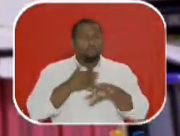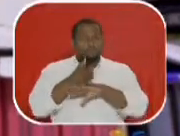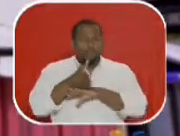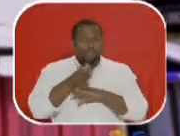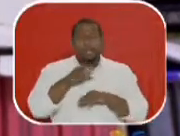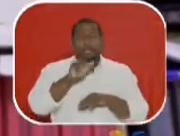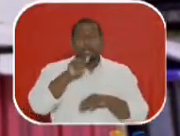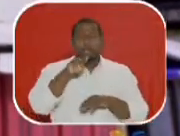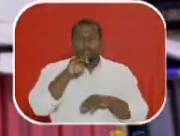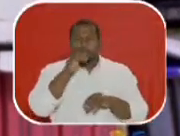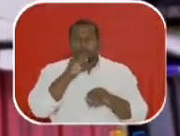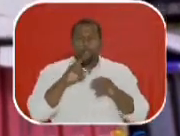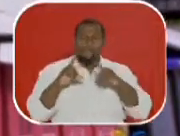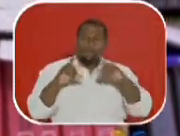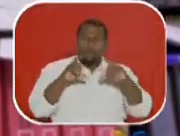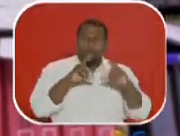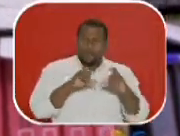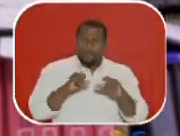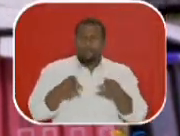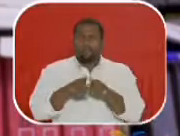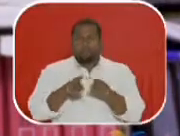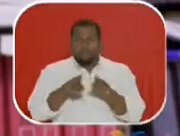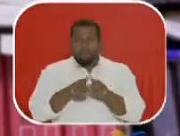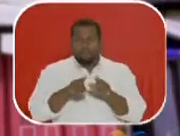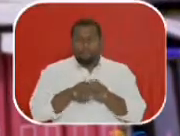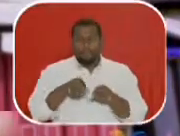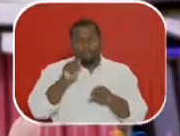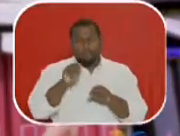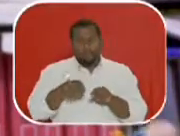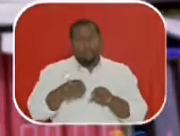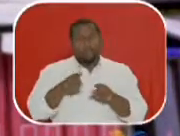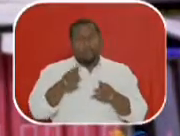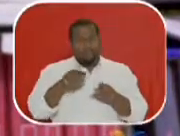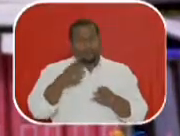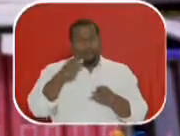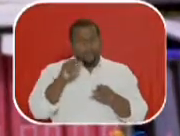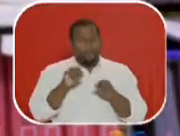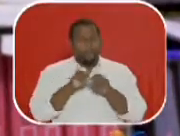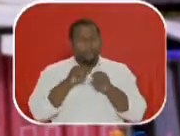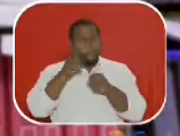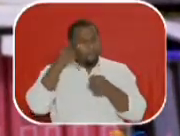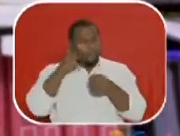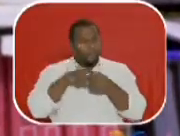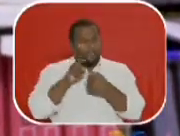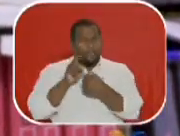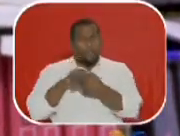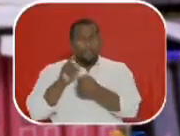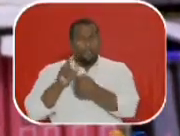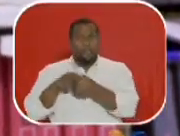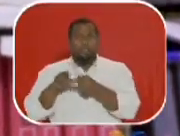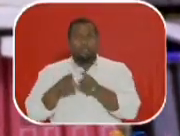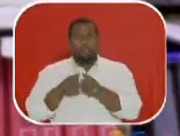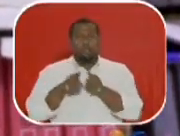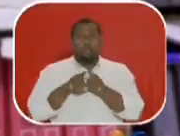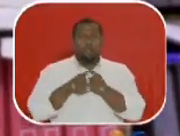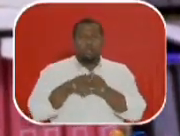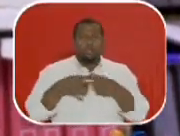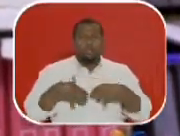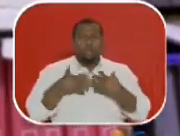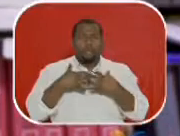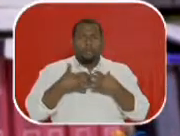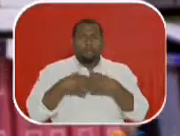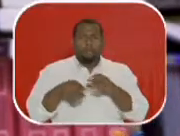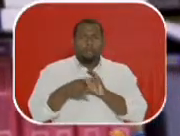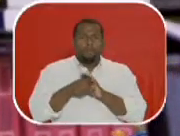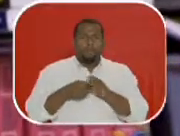fotografia, da arte da fotografia, por exemplo, da arte fotográfica especificamente, também seria outra bobagem. Ou do desenvolvimento das máquinas de produção